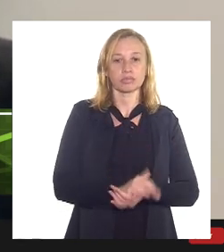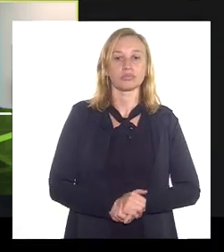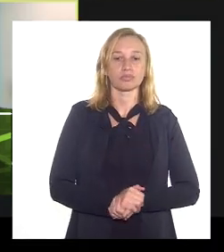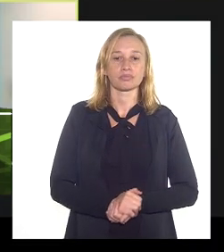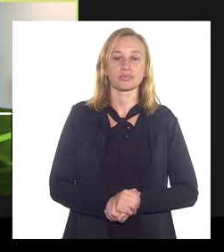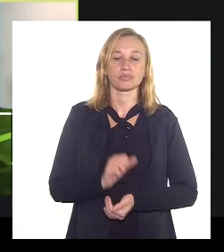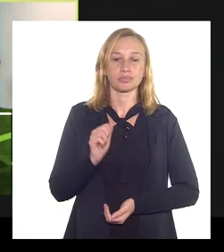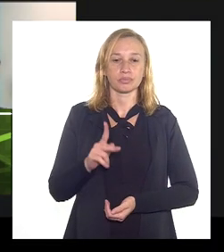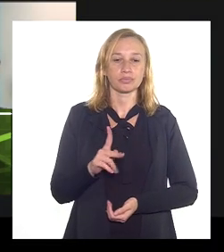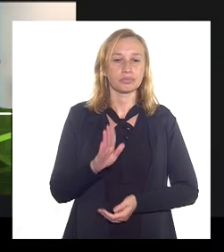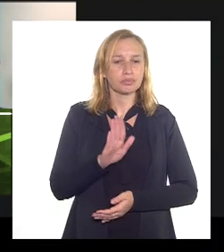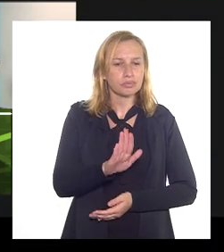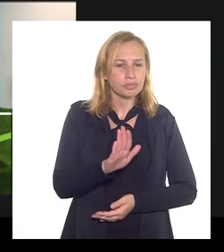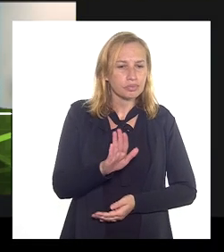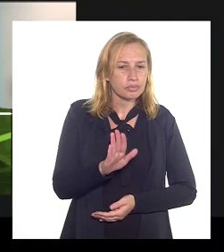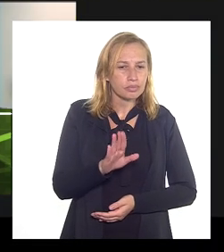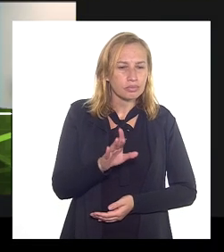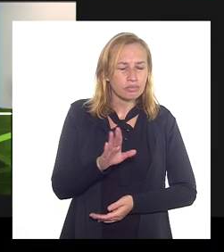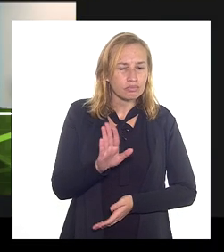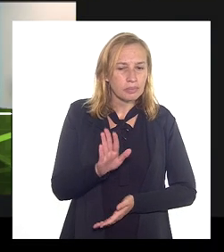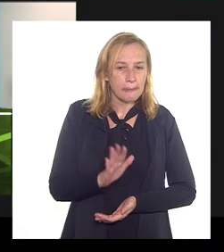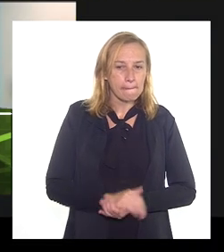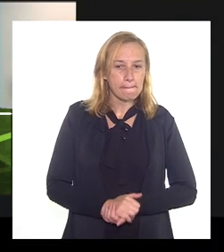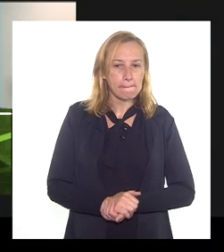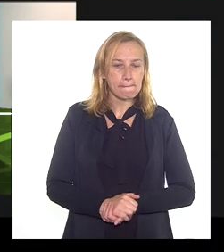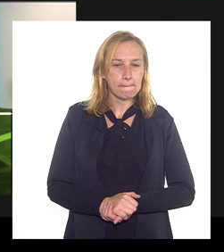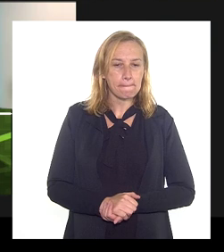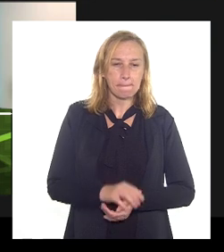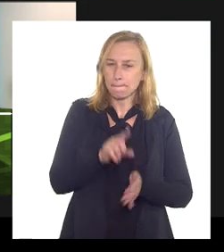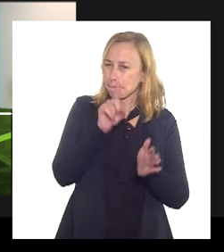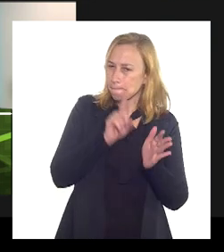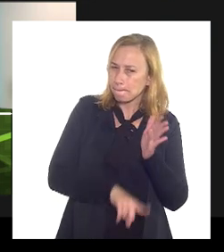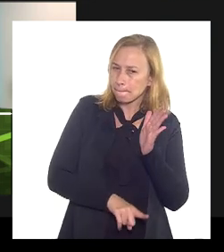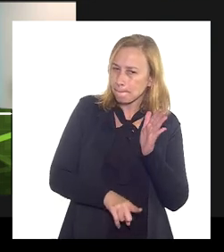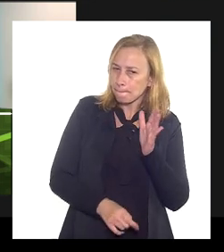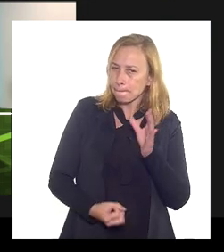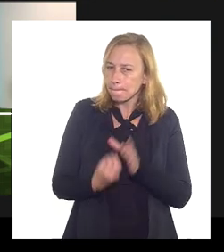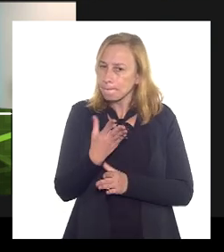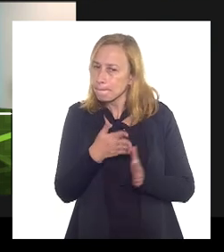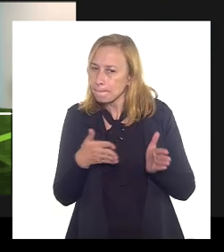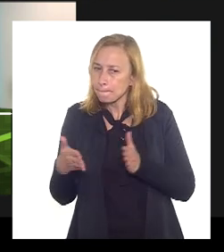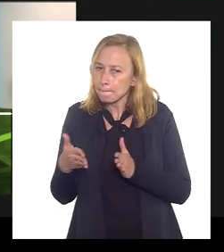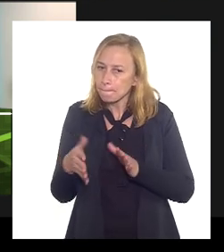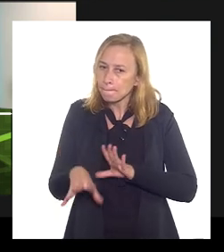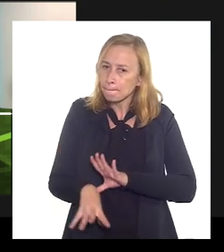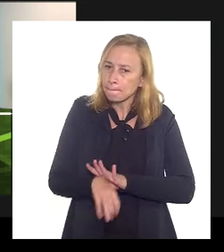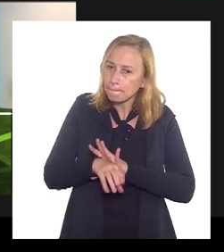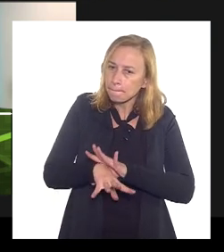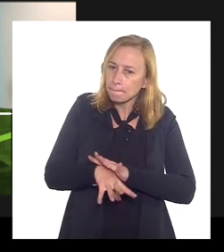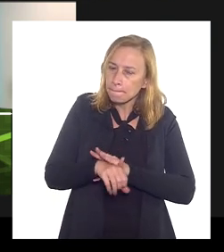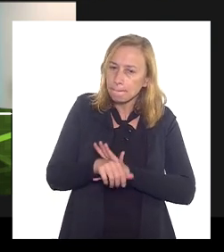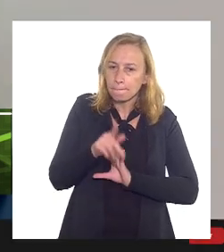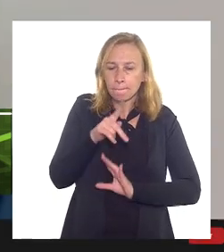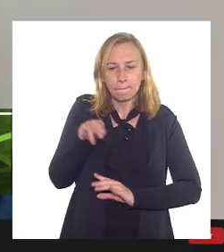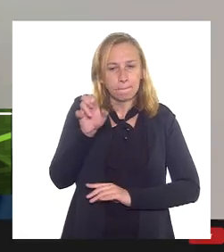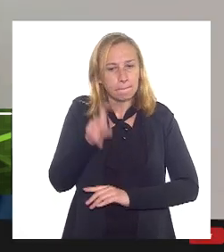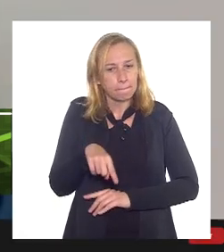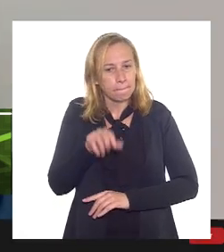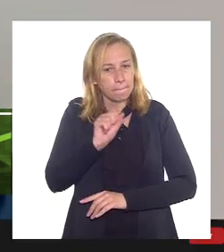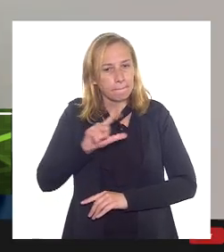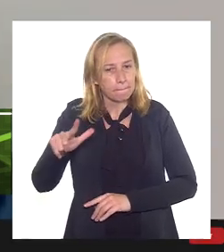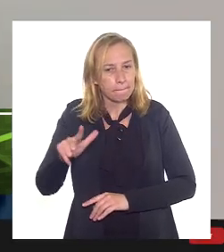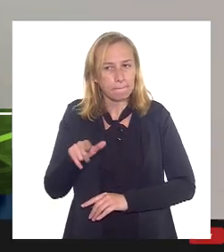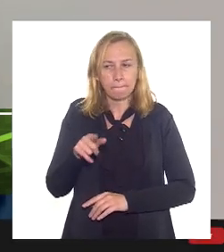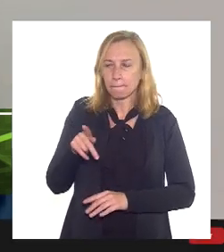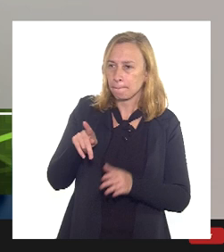tá agora isso não vai de alguma forma diminuir a produtividade então na exploração do pré-sal porque o argumento de vocês